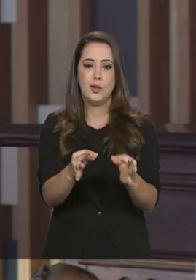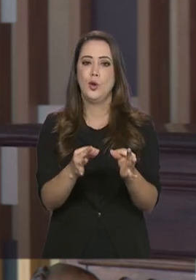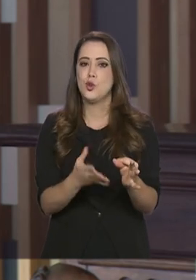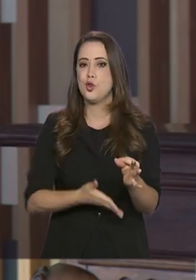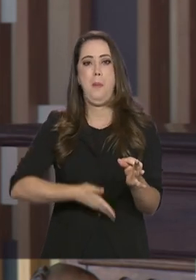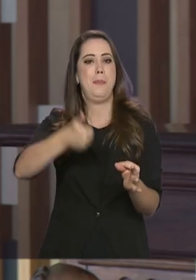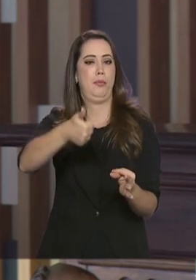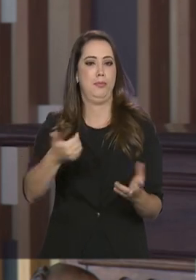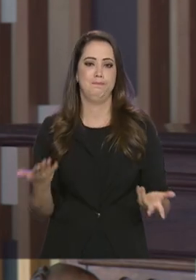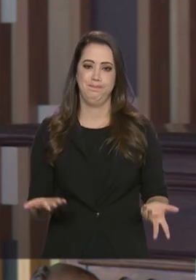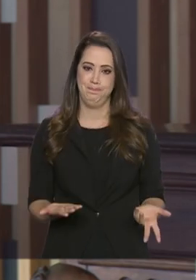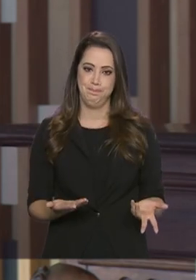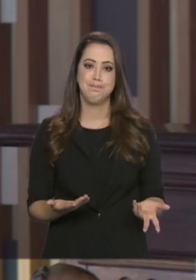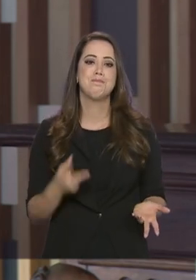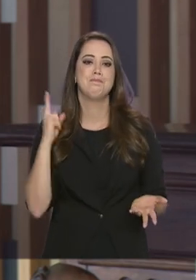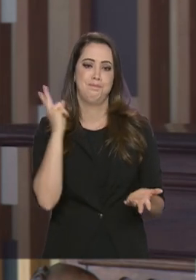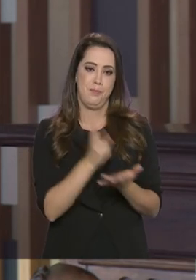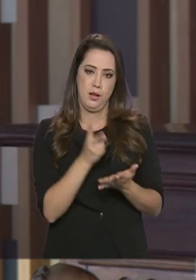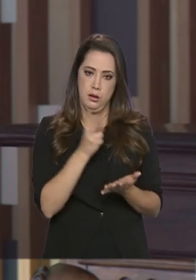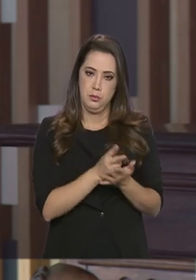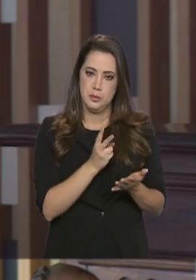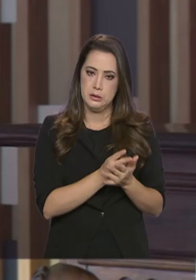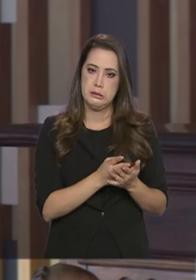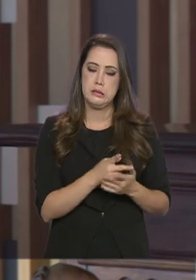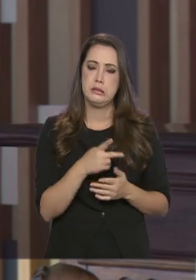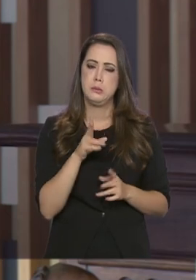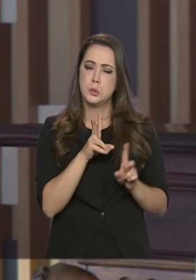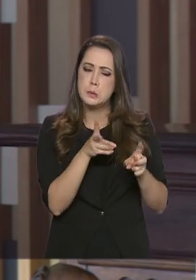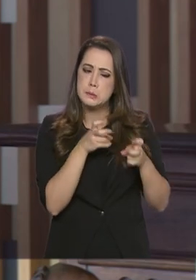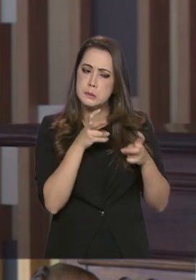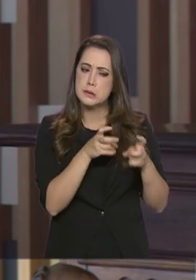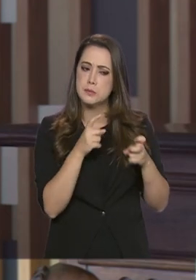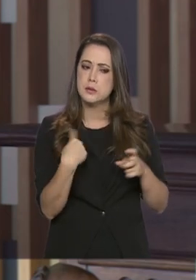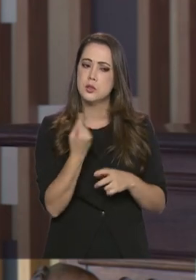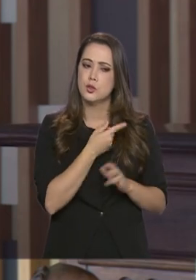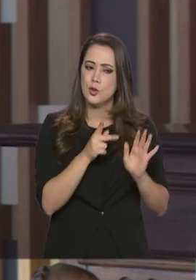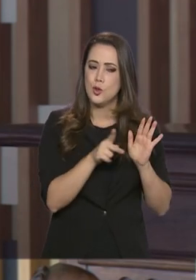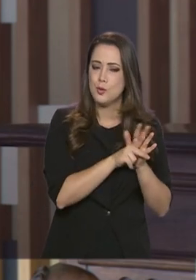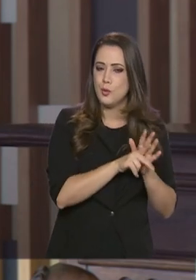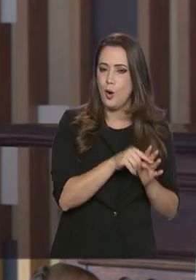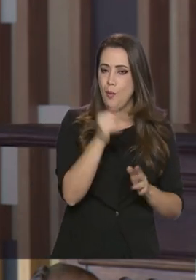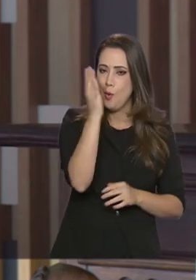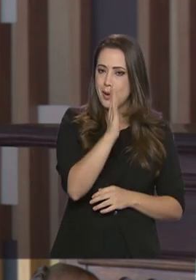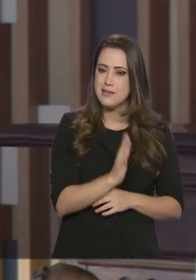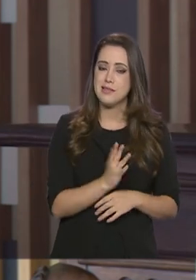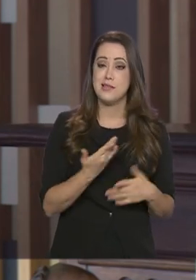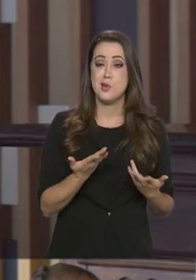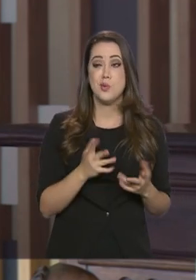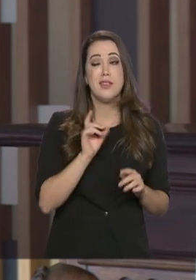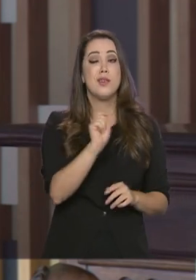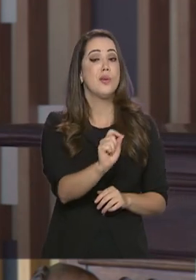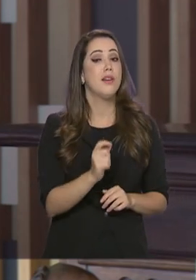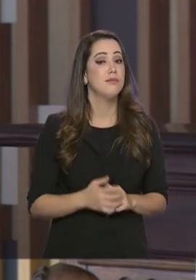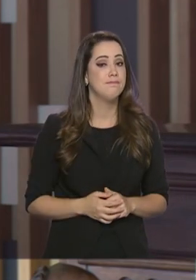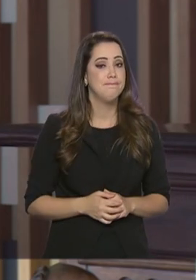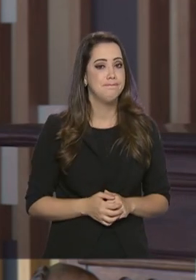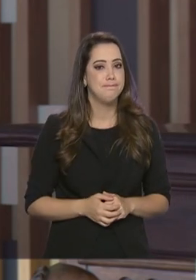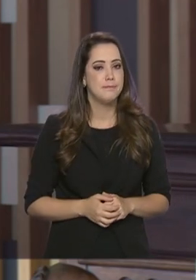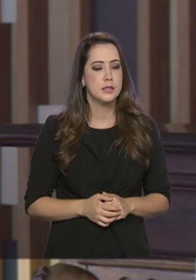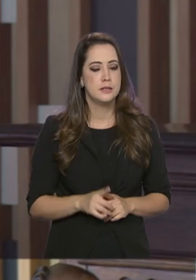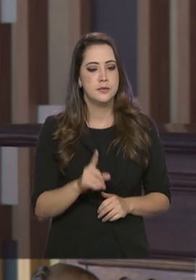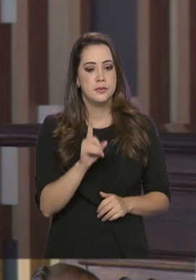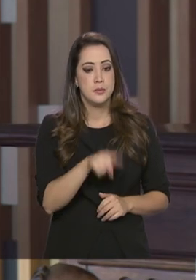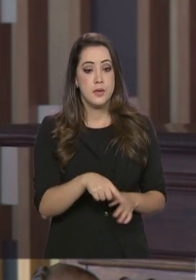E, ao mesmo tempo, com essa perspectiva que tem a ver também com a nossa essência, que é de levar a nossa